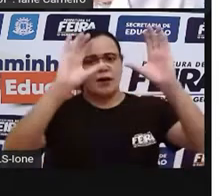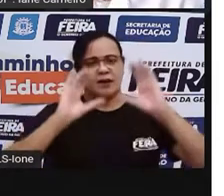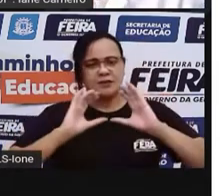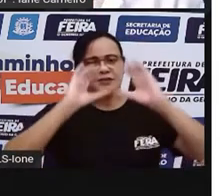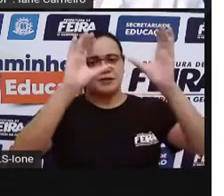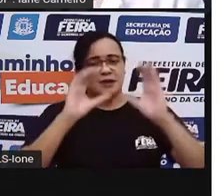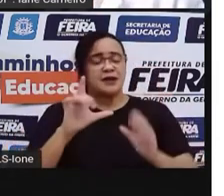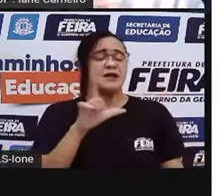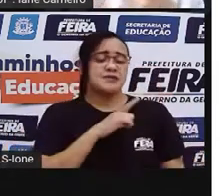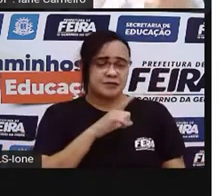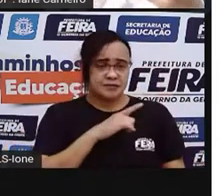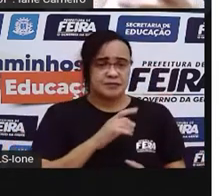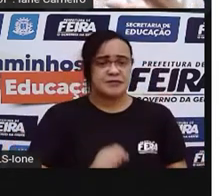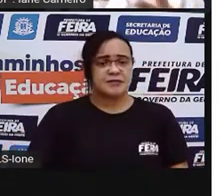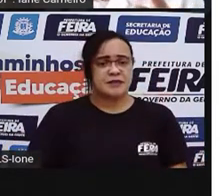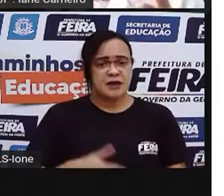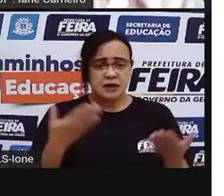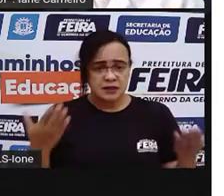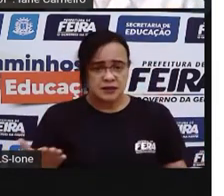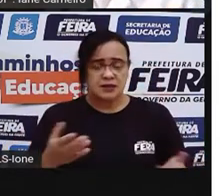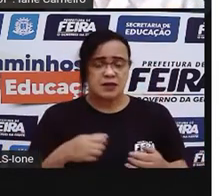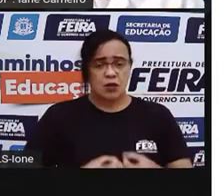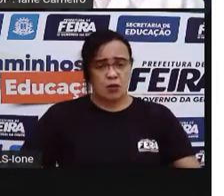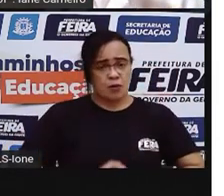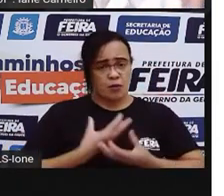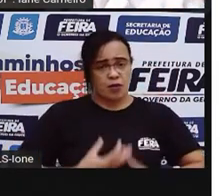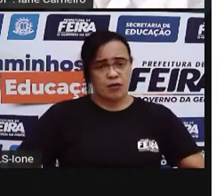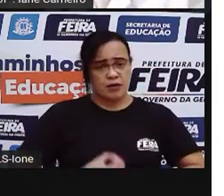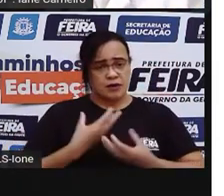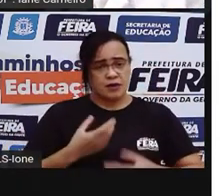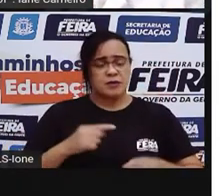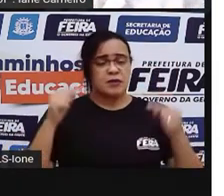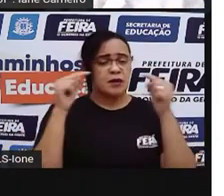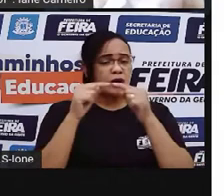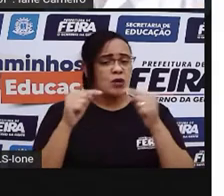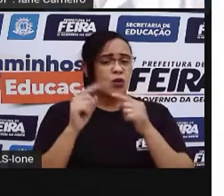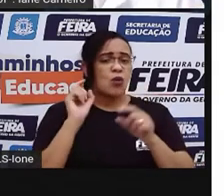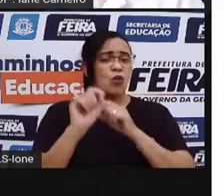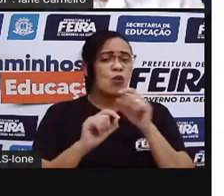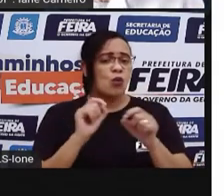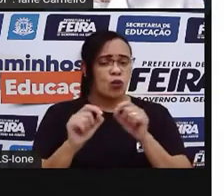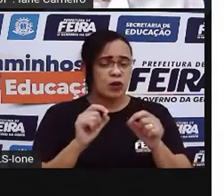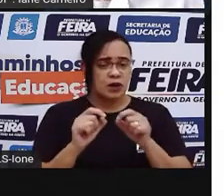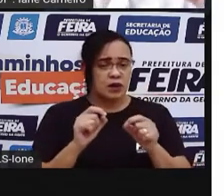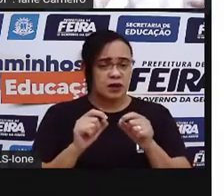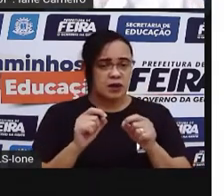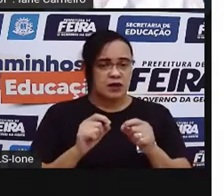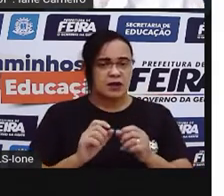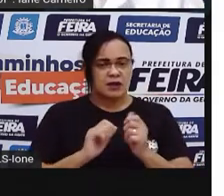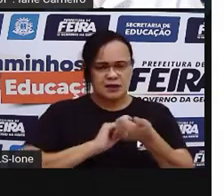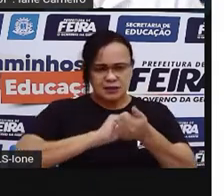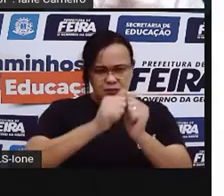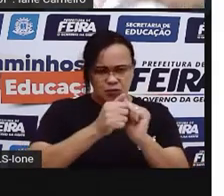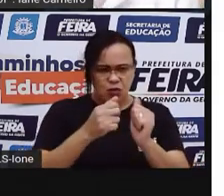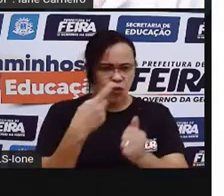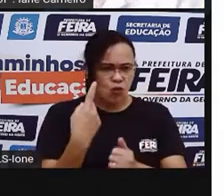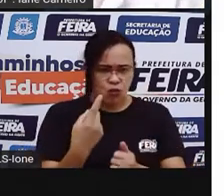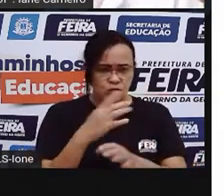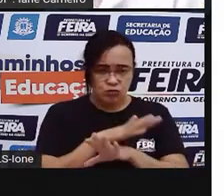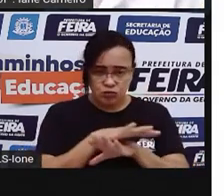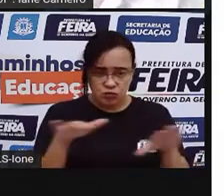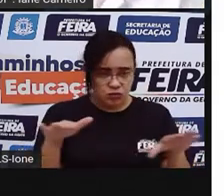também. Então a gente percebe com esse poema que ele não está falando de um esporte apenas, ele está falando de um